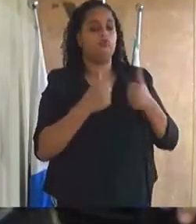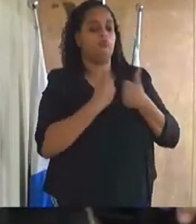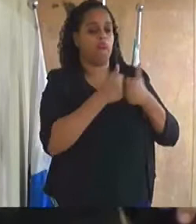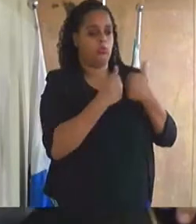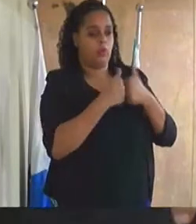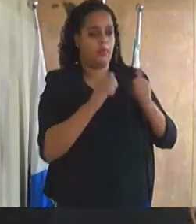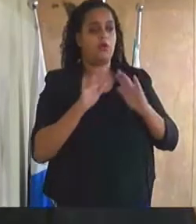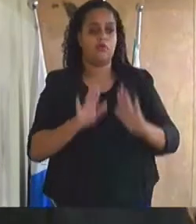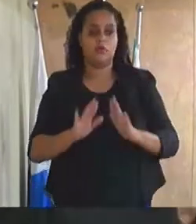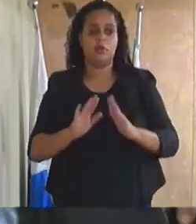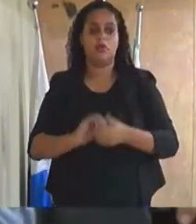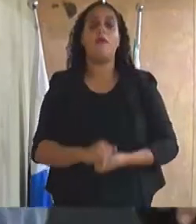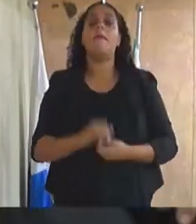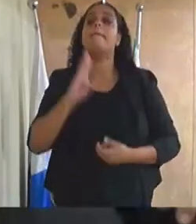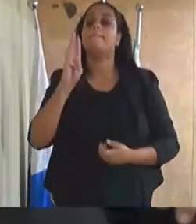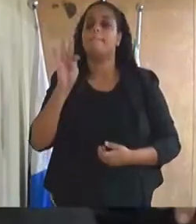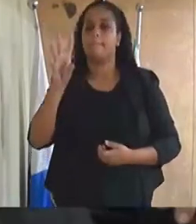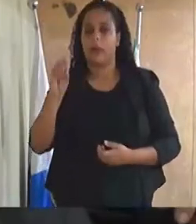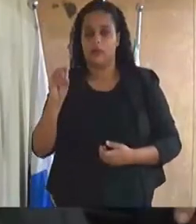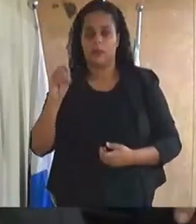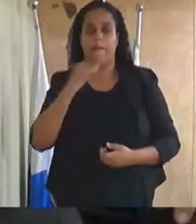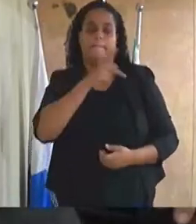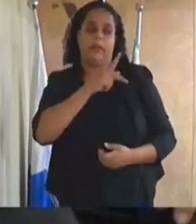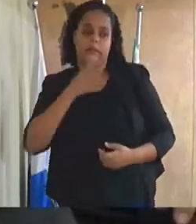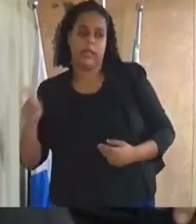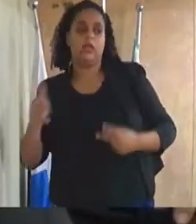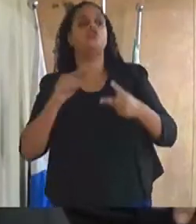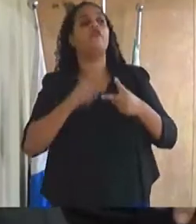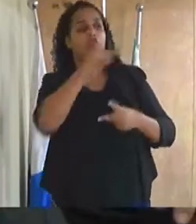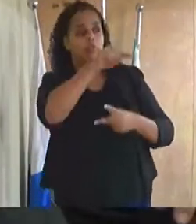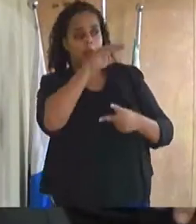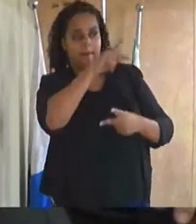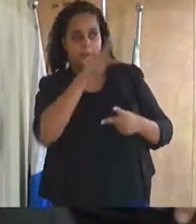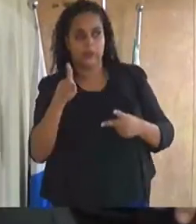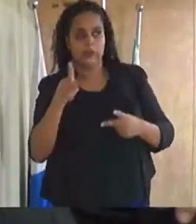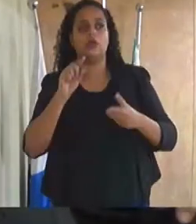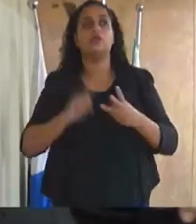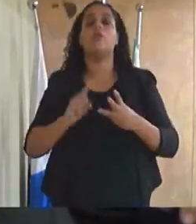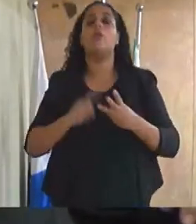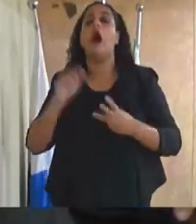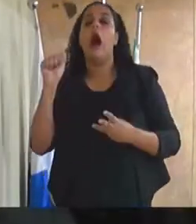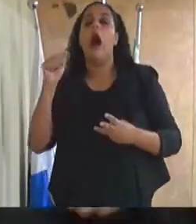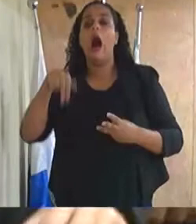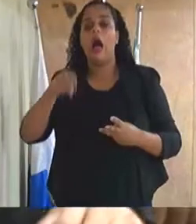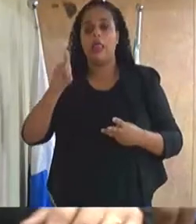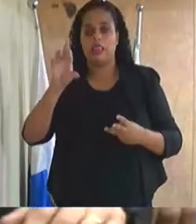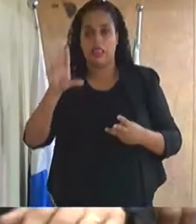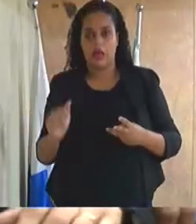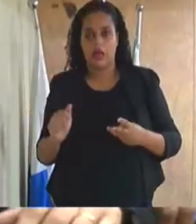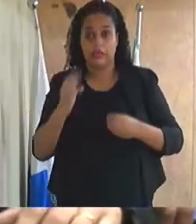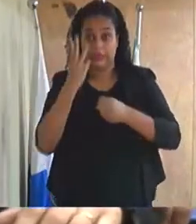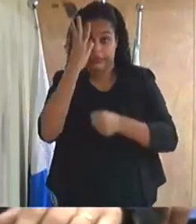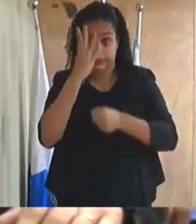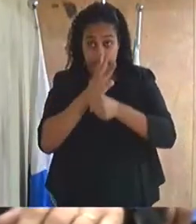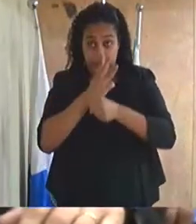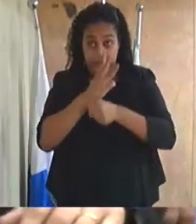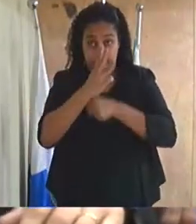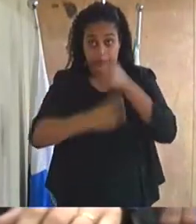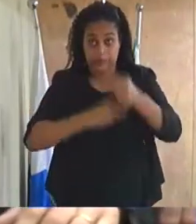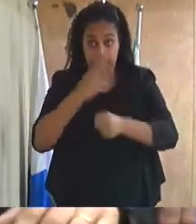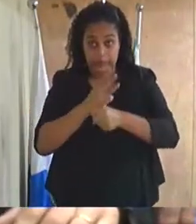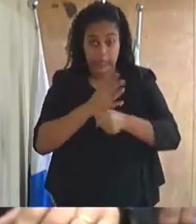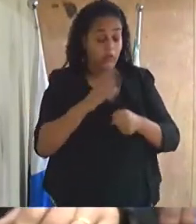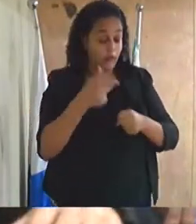no qual o Beto Gabriel é presidente vossa excelência e o André da Adriano durante esses três anos e três meses que eu fiquei na